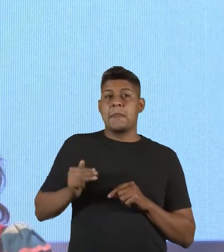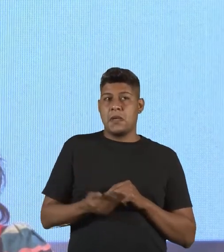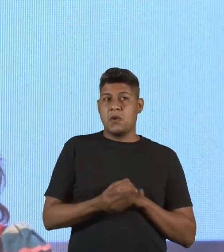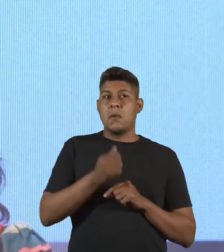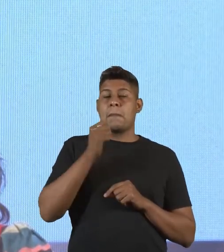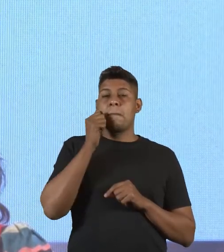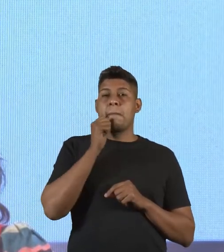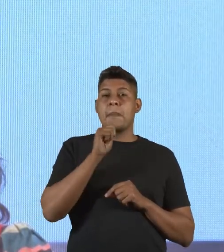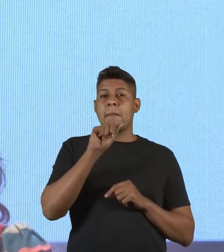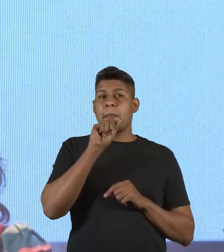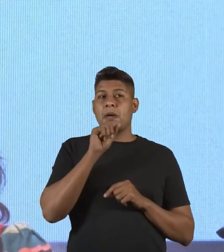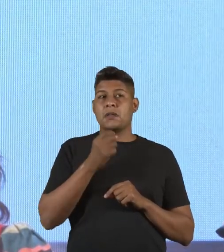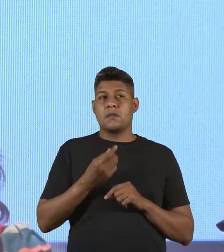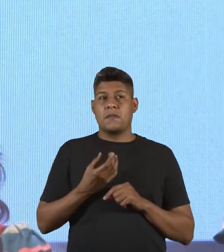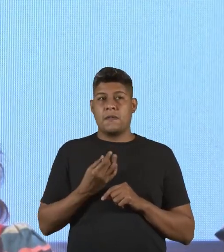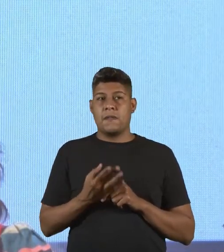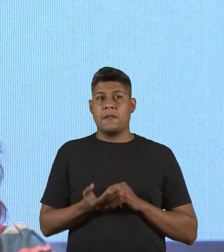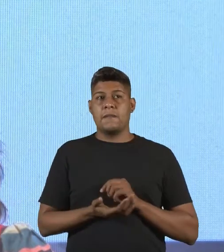solo.